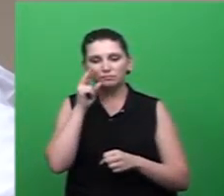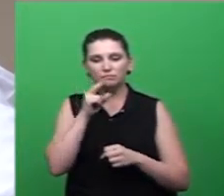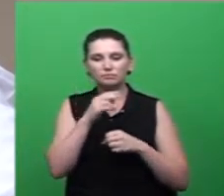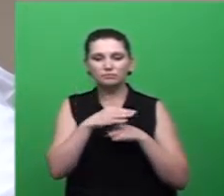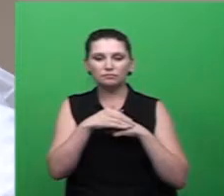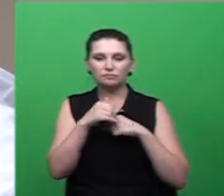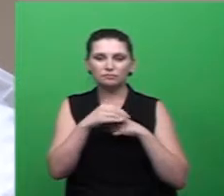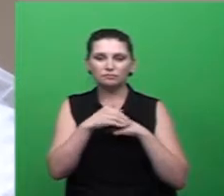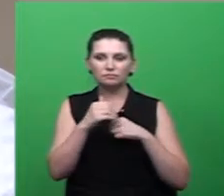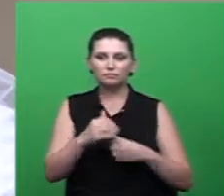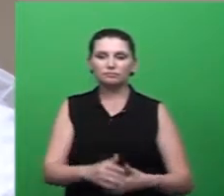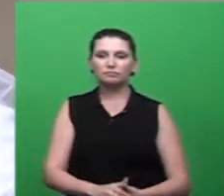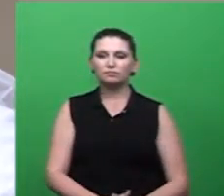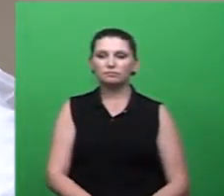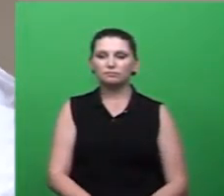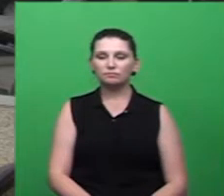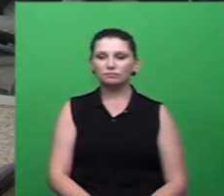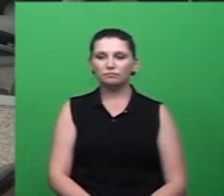aquela, uma parte, vereador.